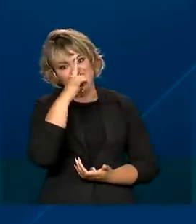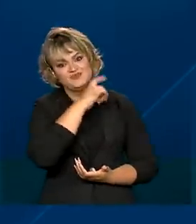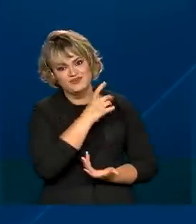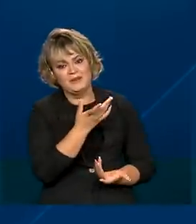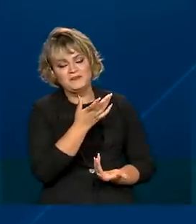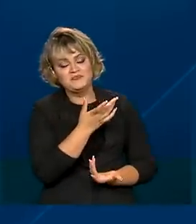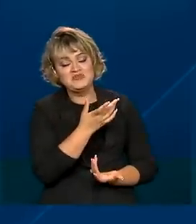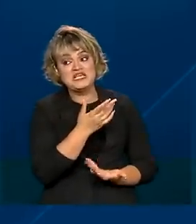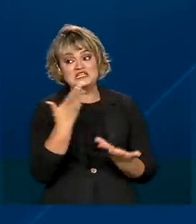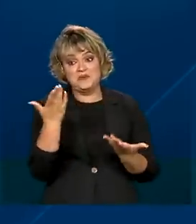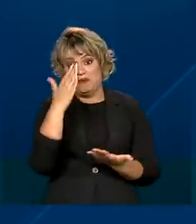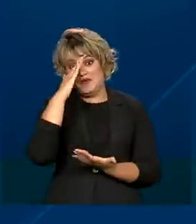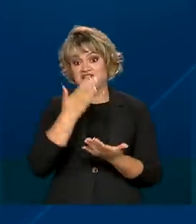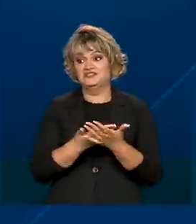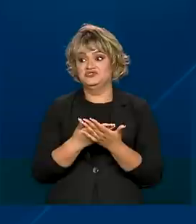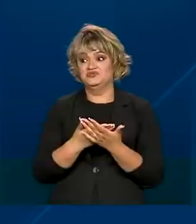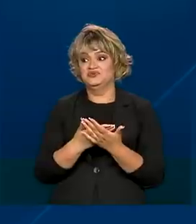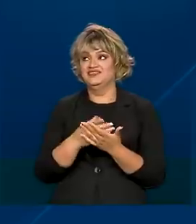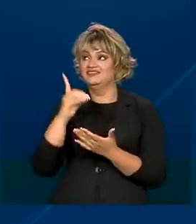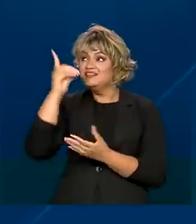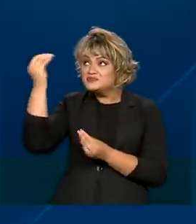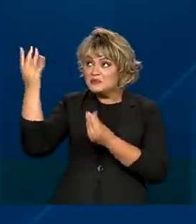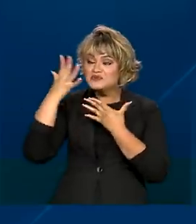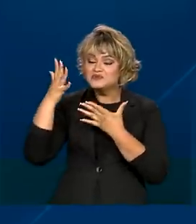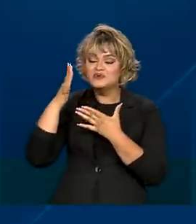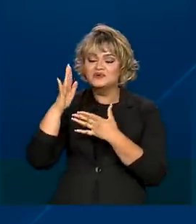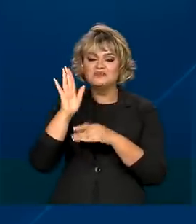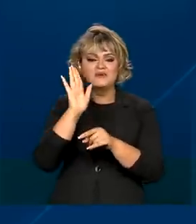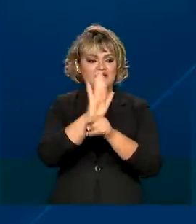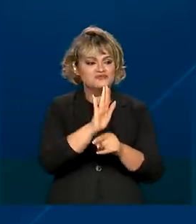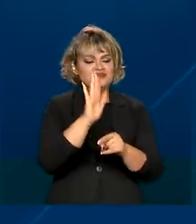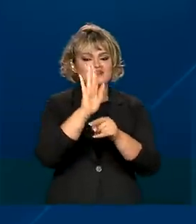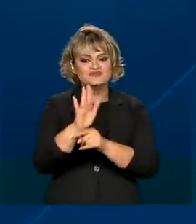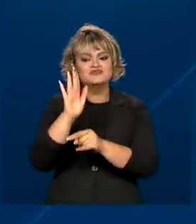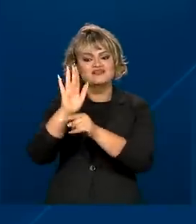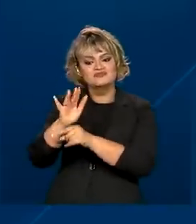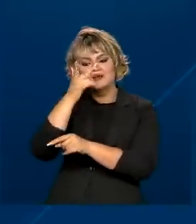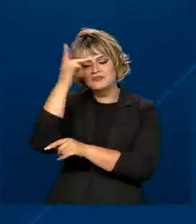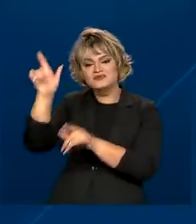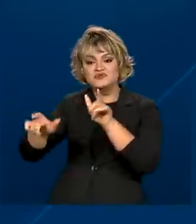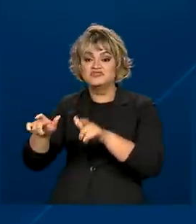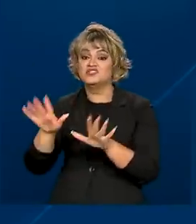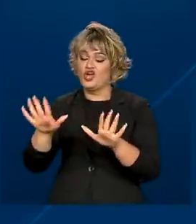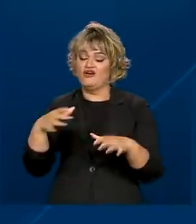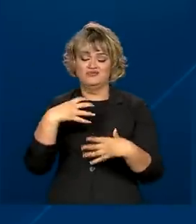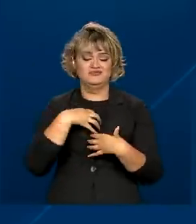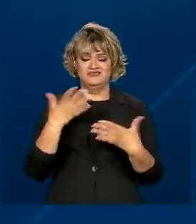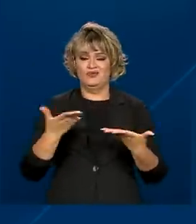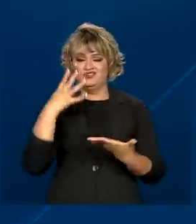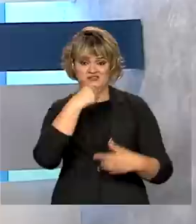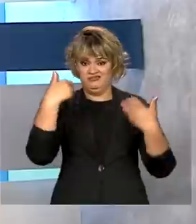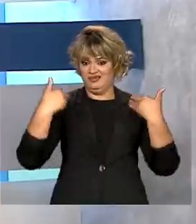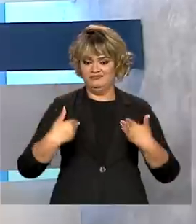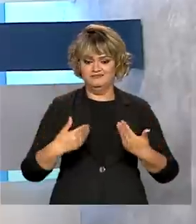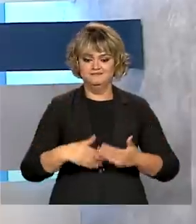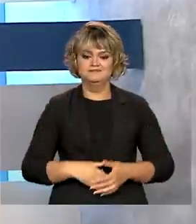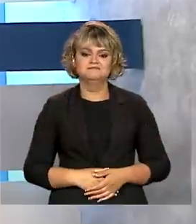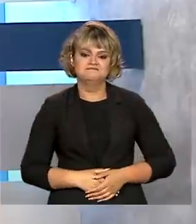Então, assim, eu creio que foi realmente uma missão do céu para mim. E hoje, eu vou falar para você, eu me vejo linda.